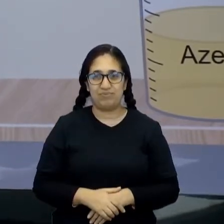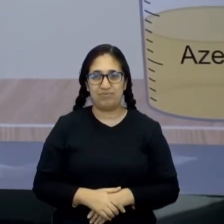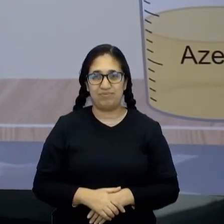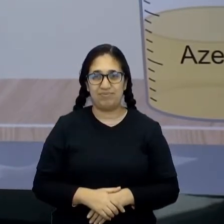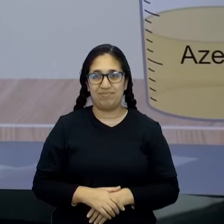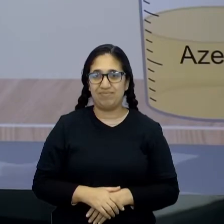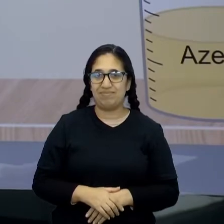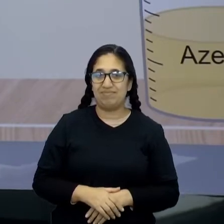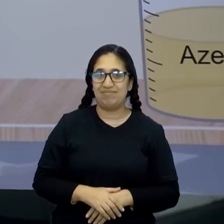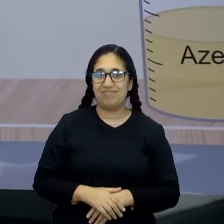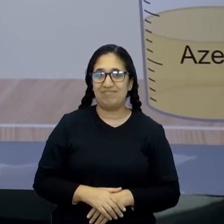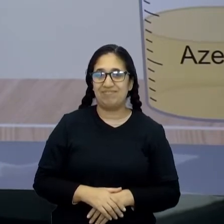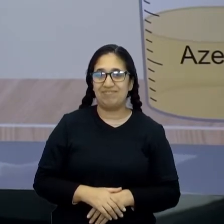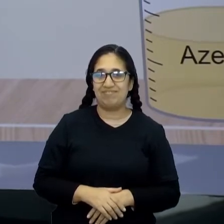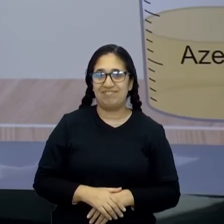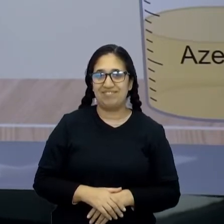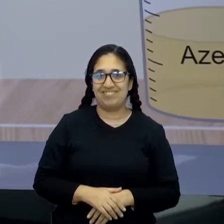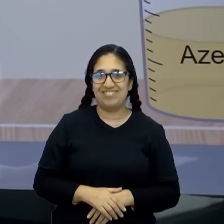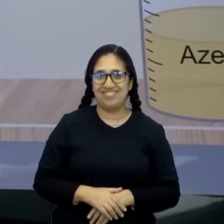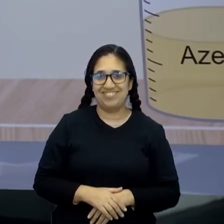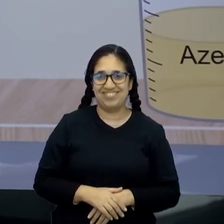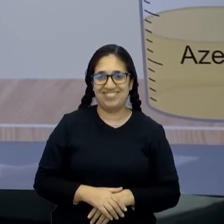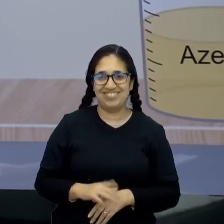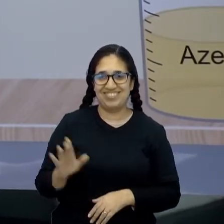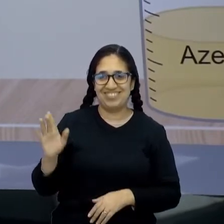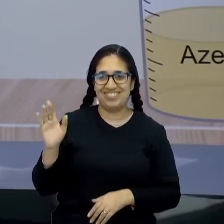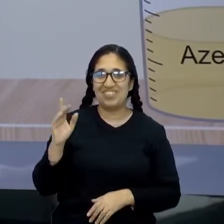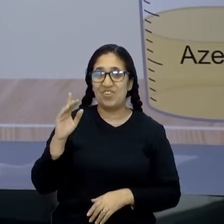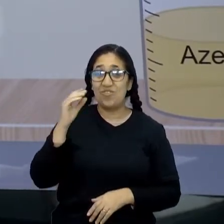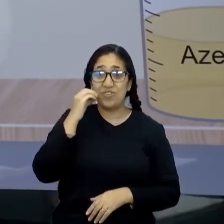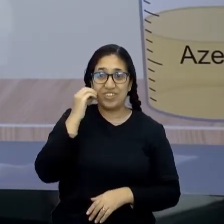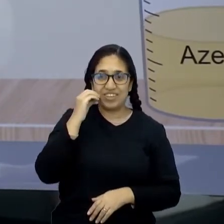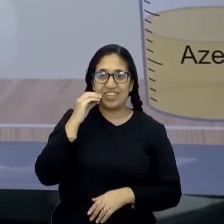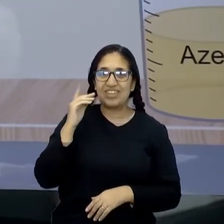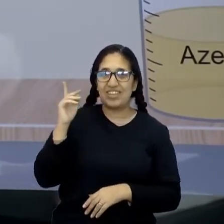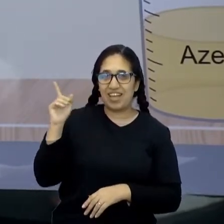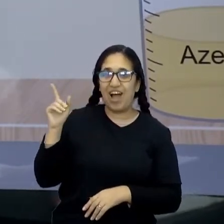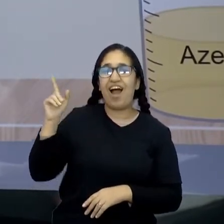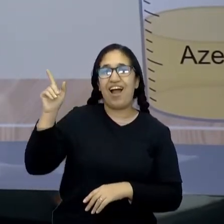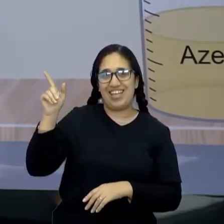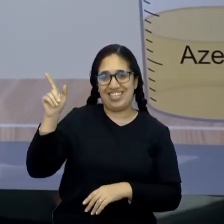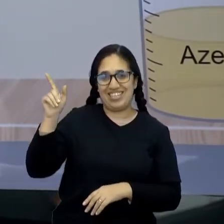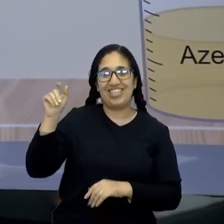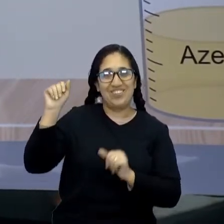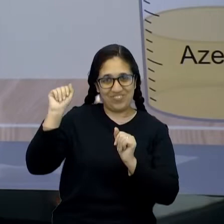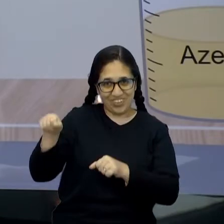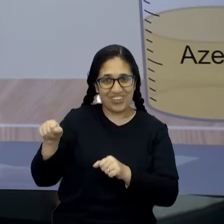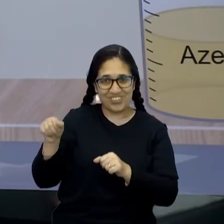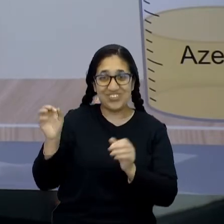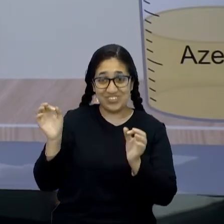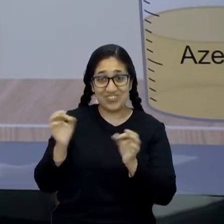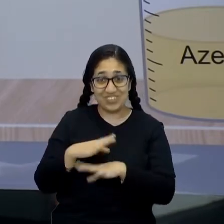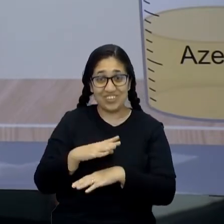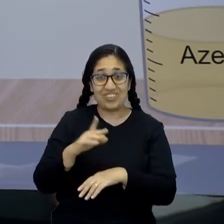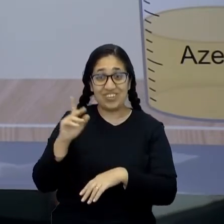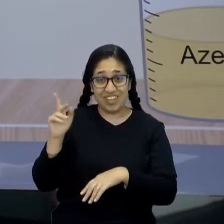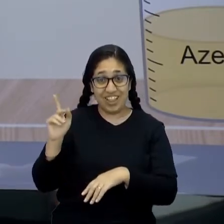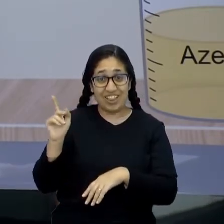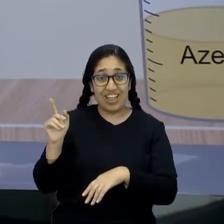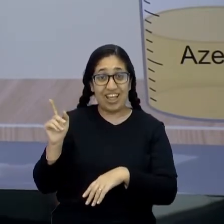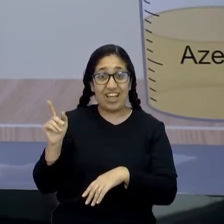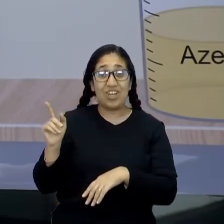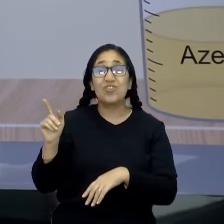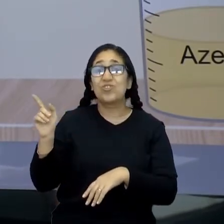Tô orando aqui pra que dê certo, né. Vou pedir pro... Aí, aí, pronto, coloquei o ferro aqui dentro,